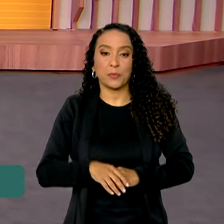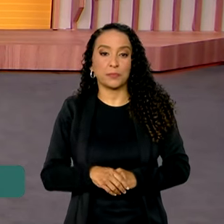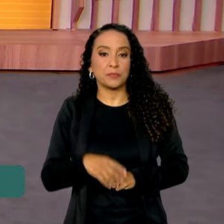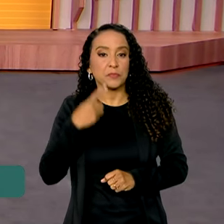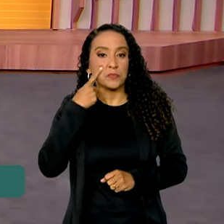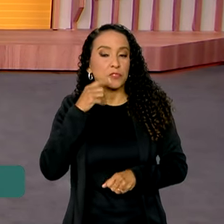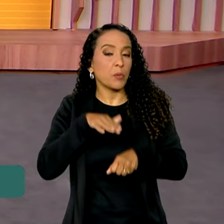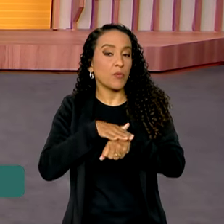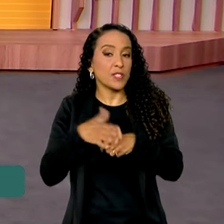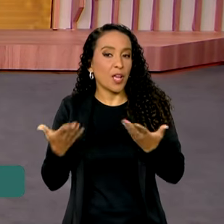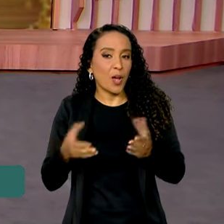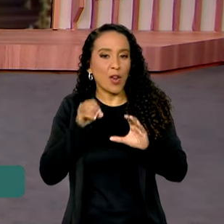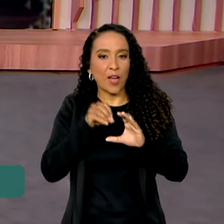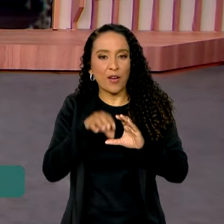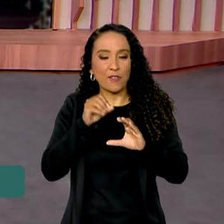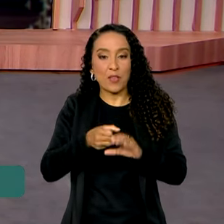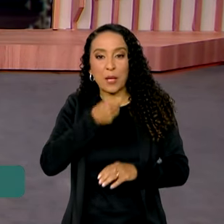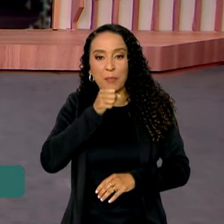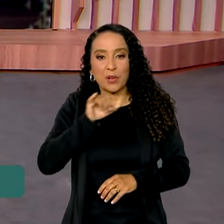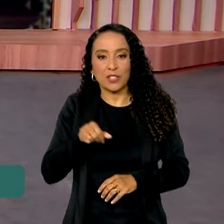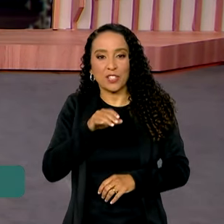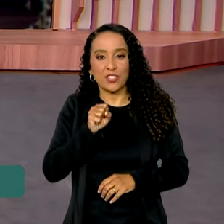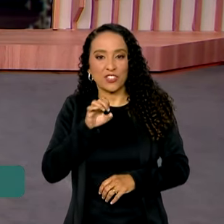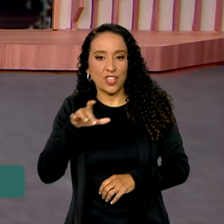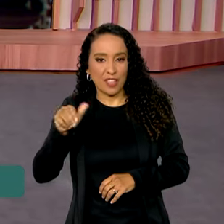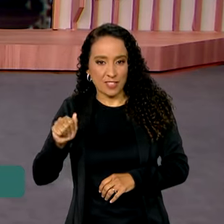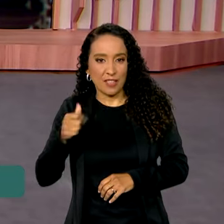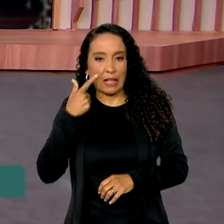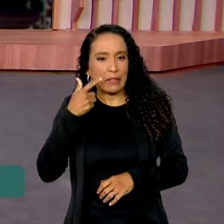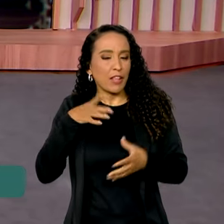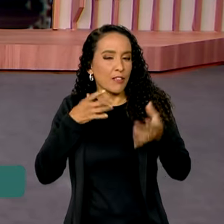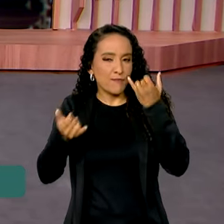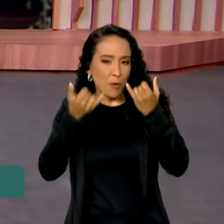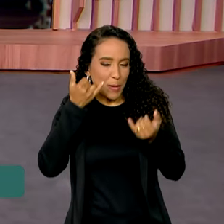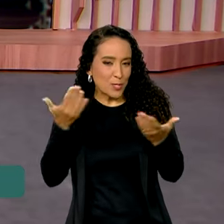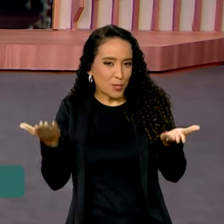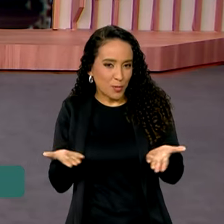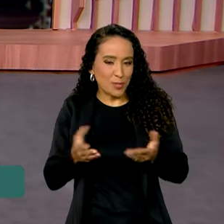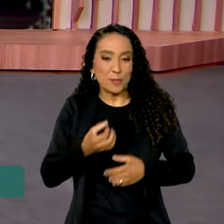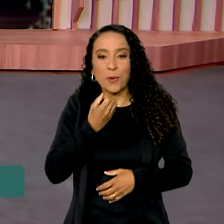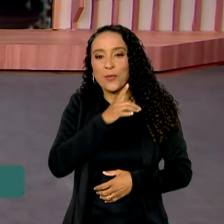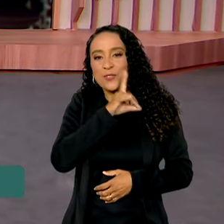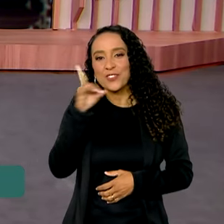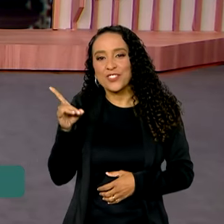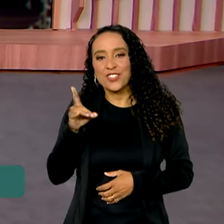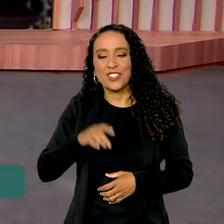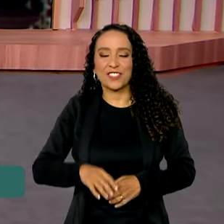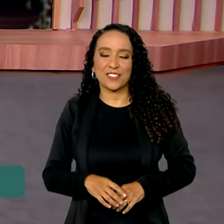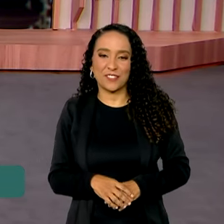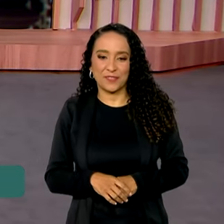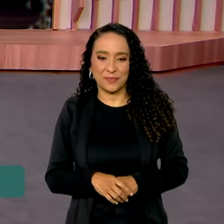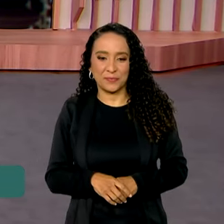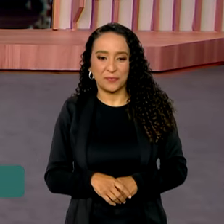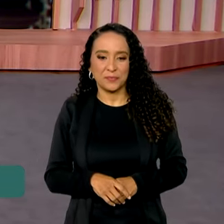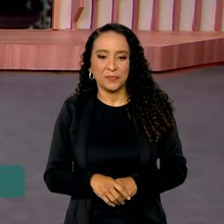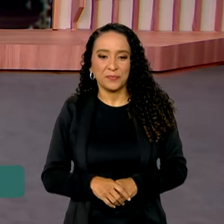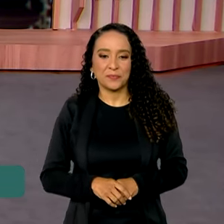Vamos conversar ao vivo com a repórter Jéssica Gonçalves, ela que traz essas informações para a gente. Bom dia, Jéssica.